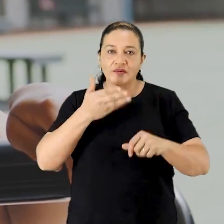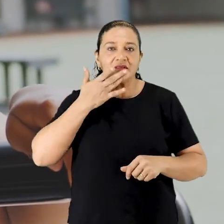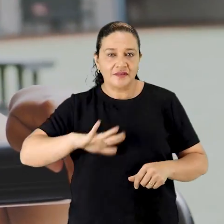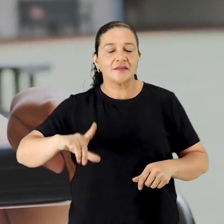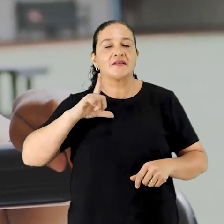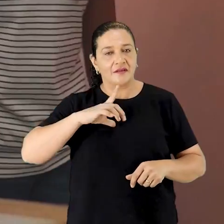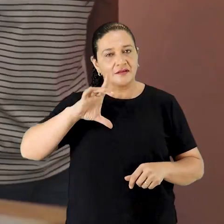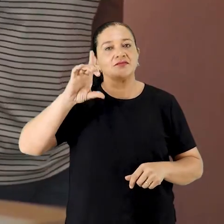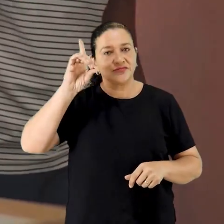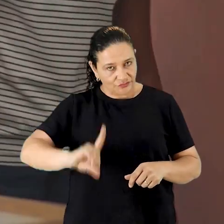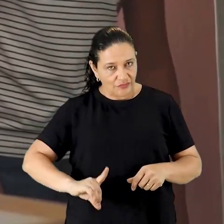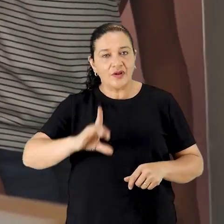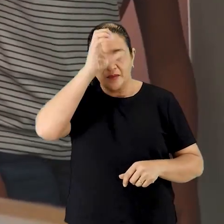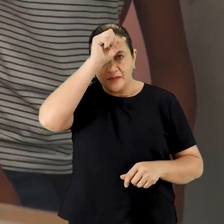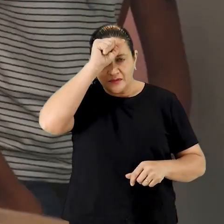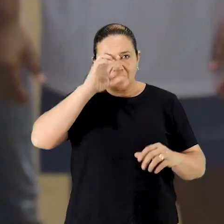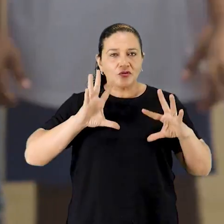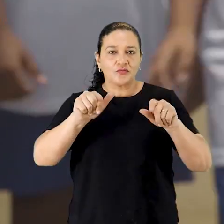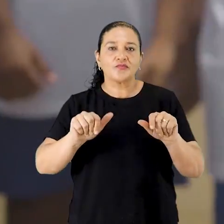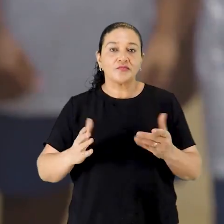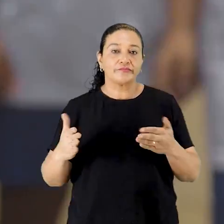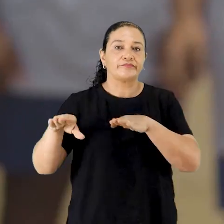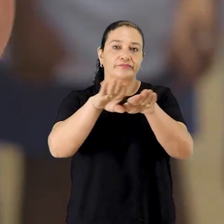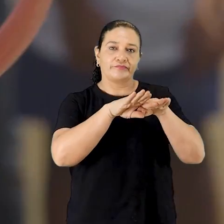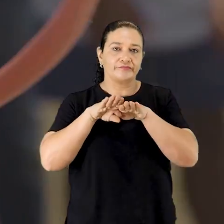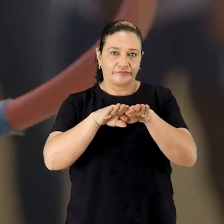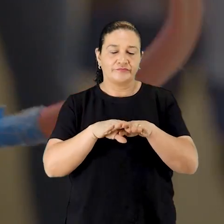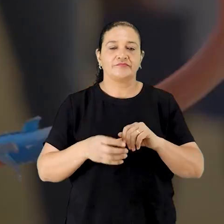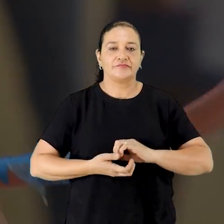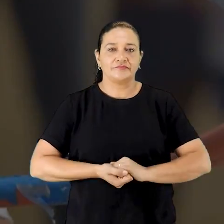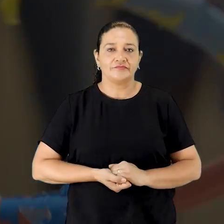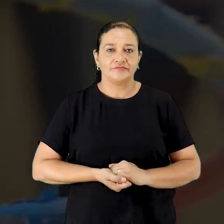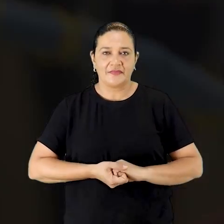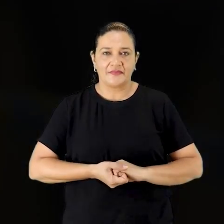criança tem o direito de aprender em uma escola que não deixa ninguém para trás.